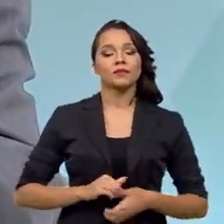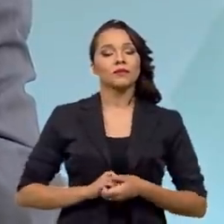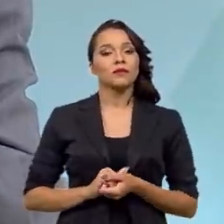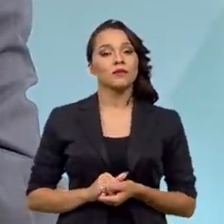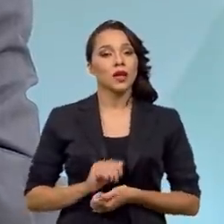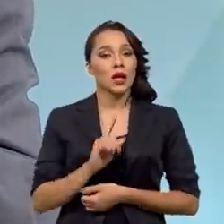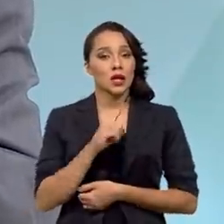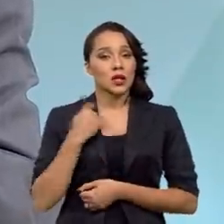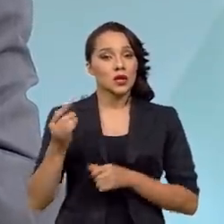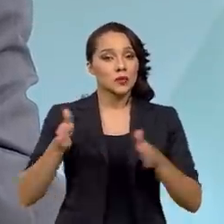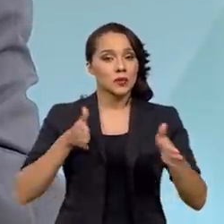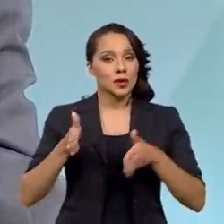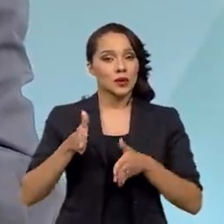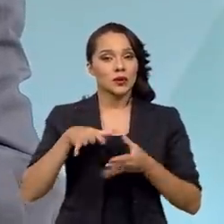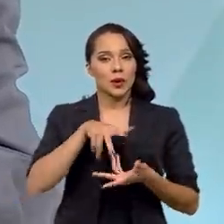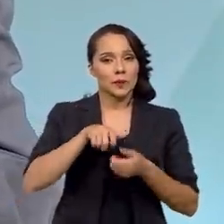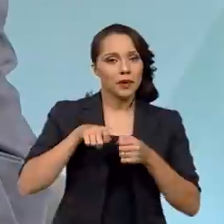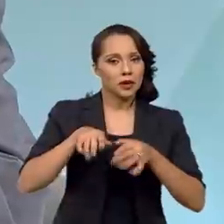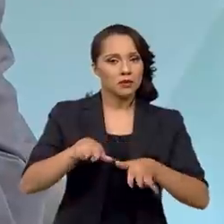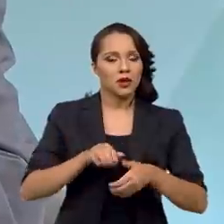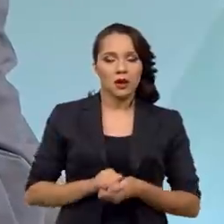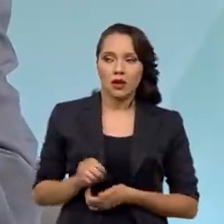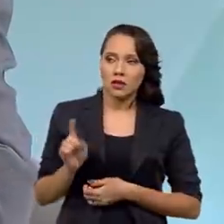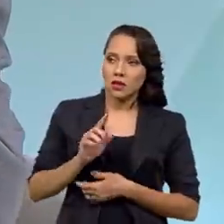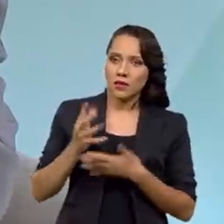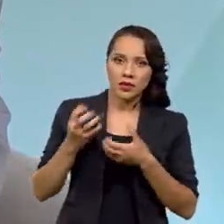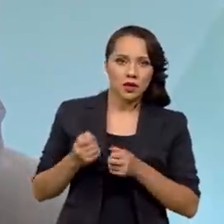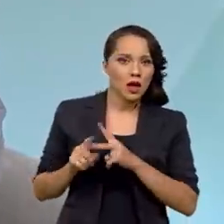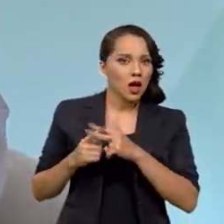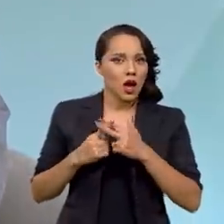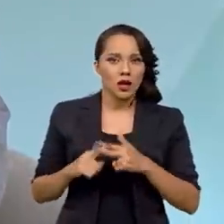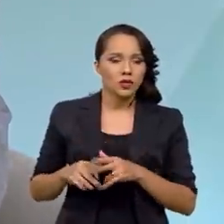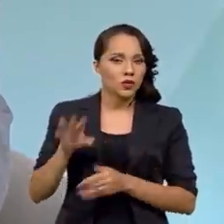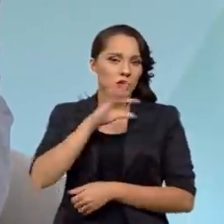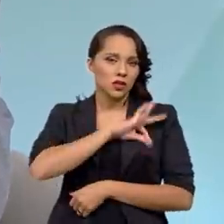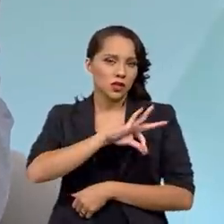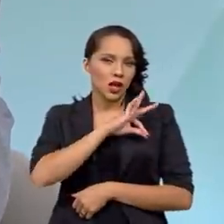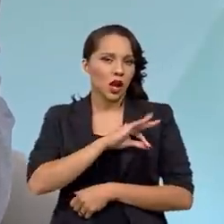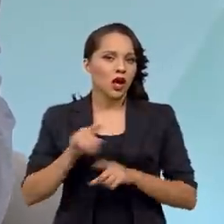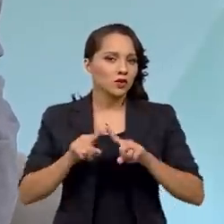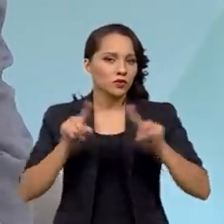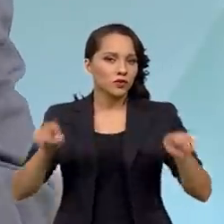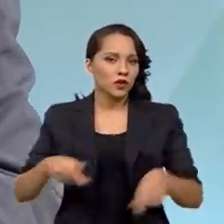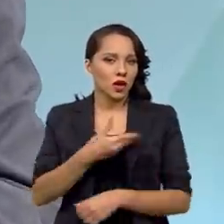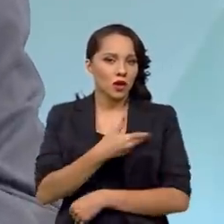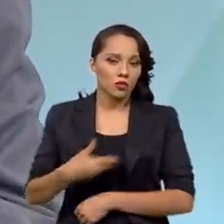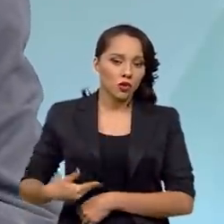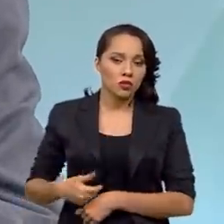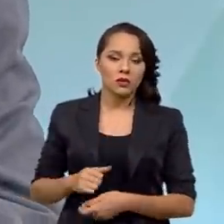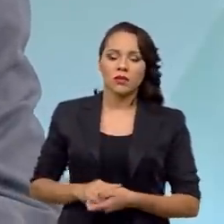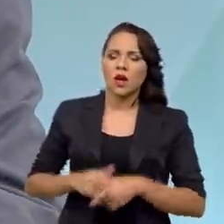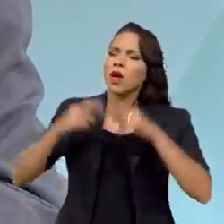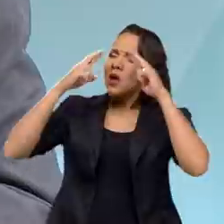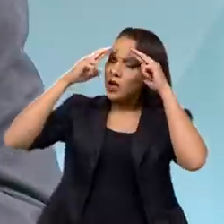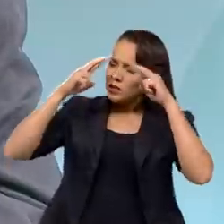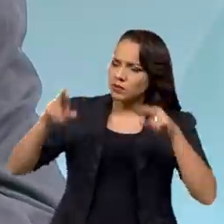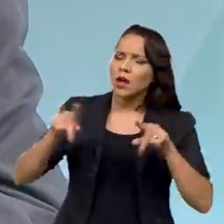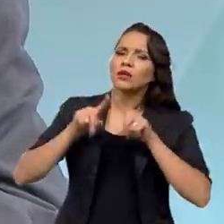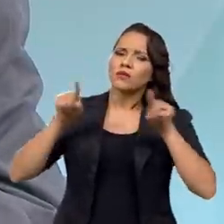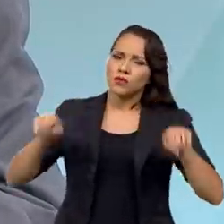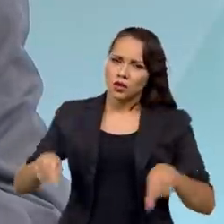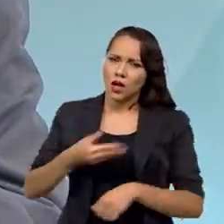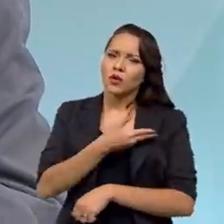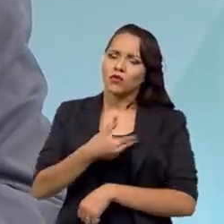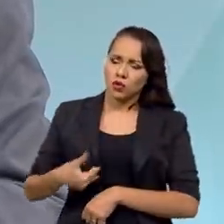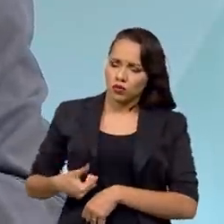nós, durante a pandemia, não permitimos reajuste de salário de funcionários públicos. Eu respeito os funcionários públicos, sou um deles.